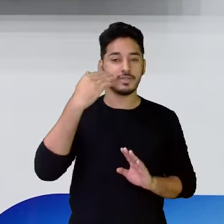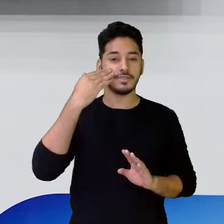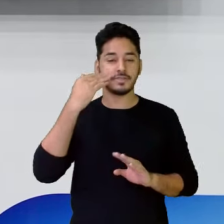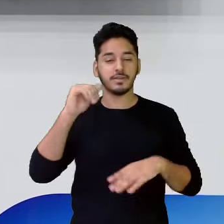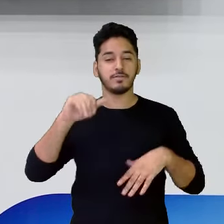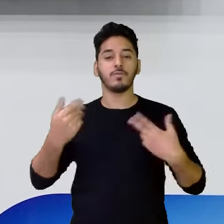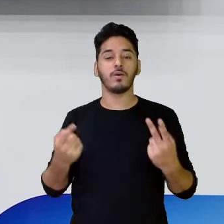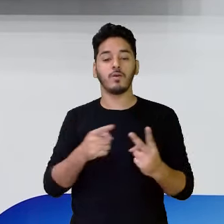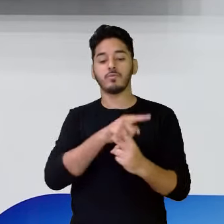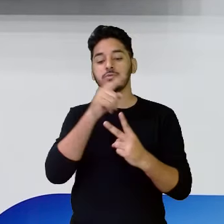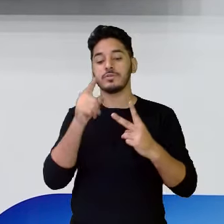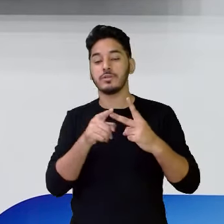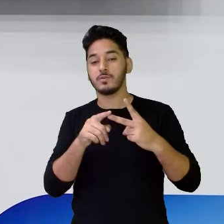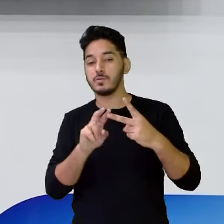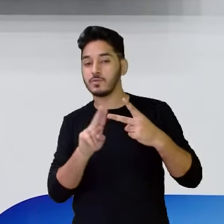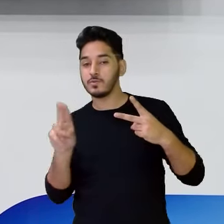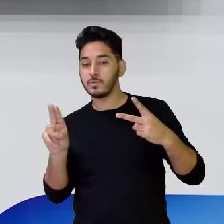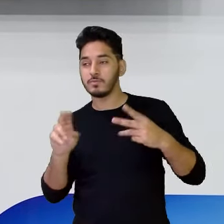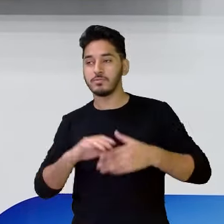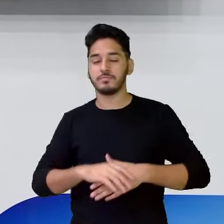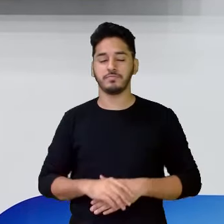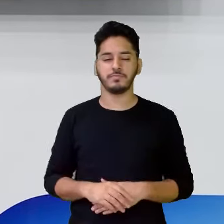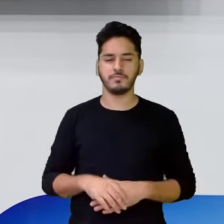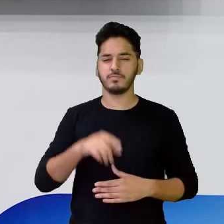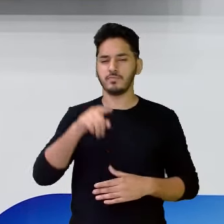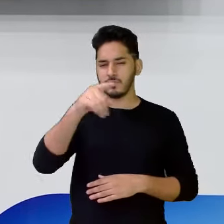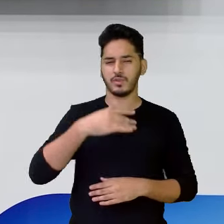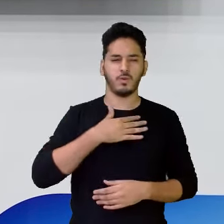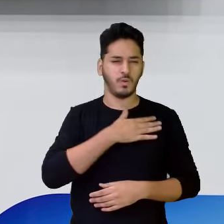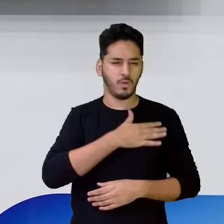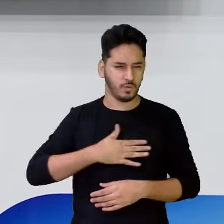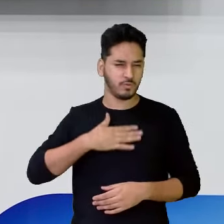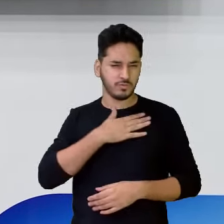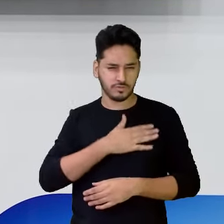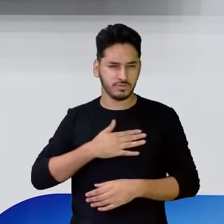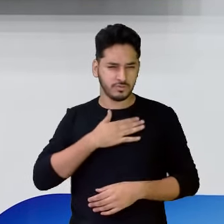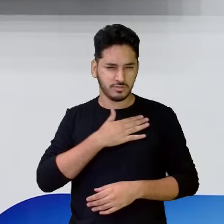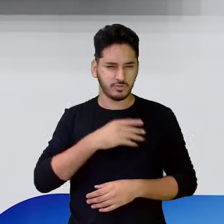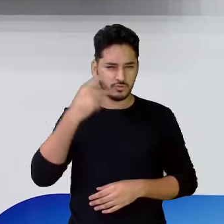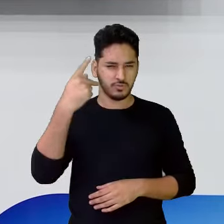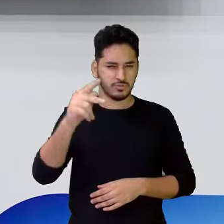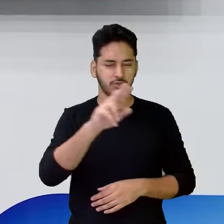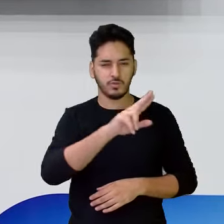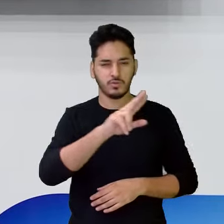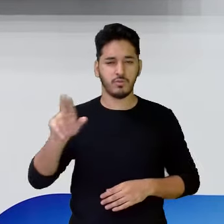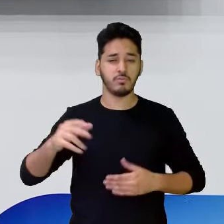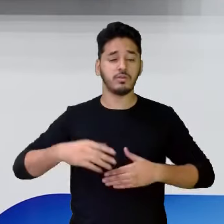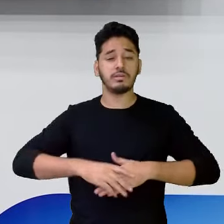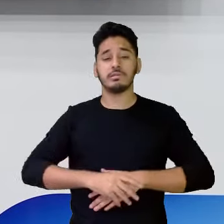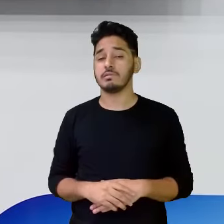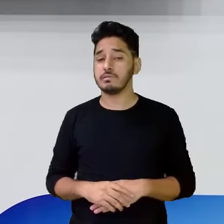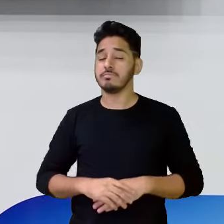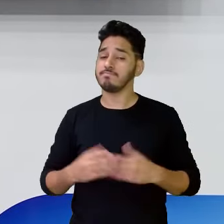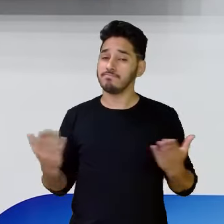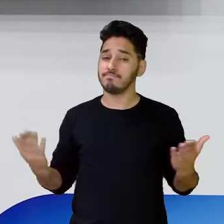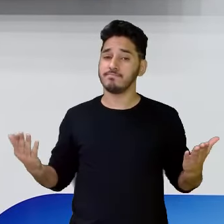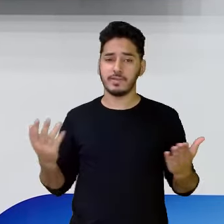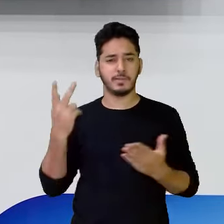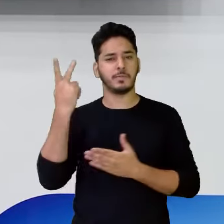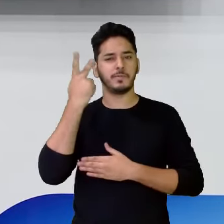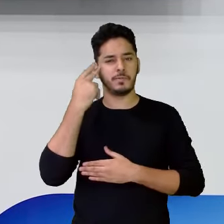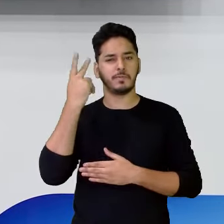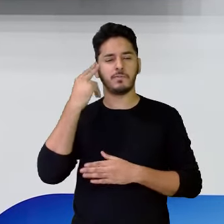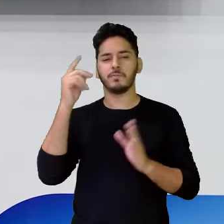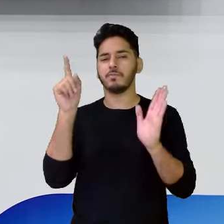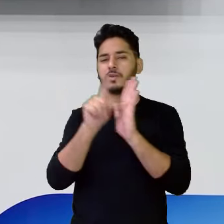sobrenome. Você gosta do seu nome? Isso é uma pergunta muito comum que se faz